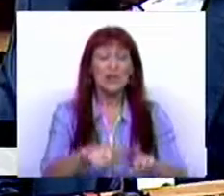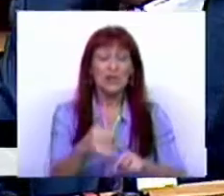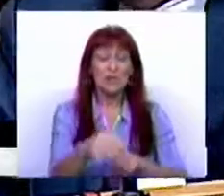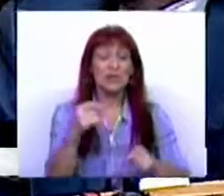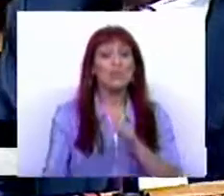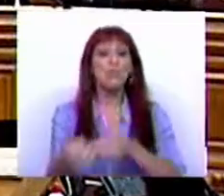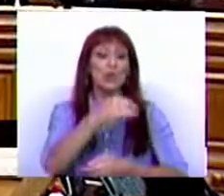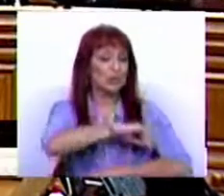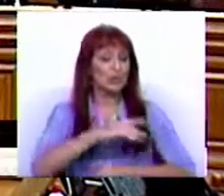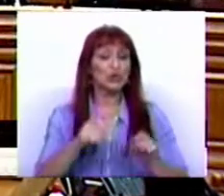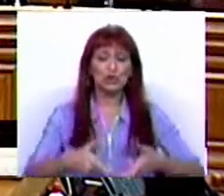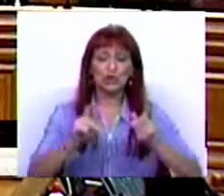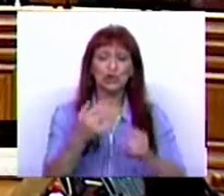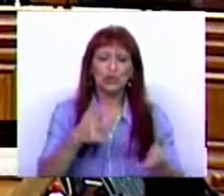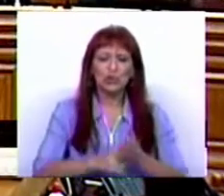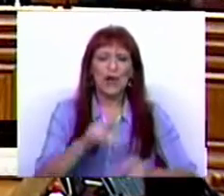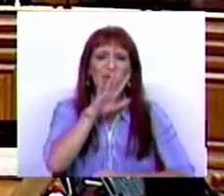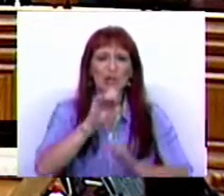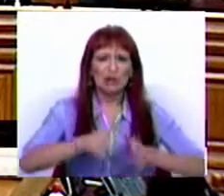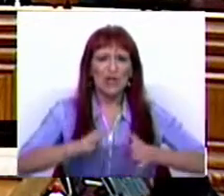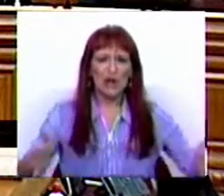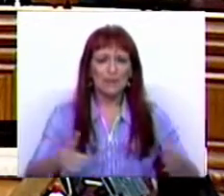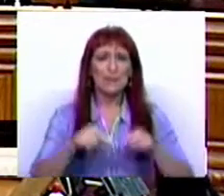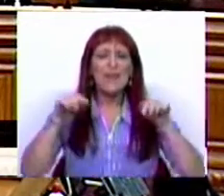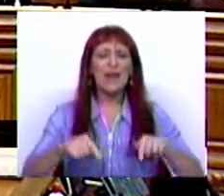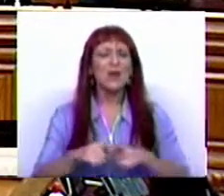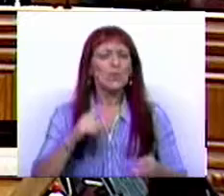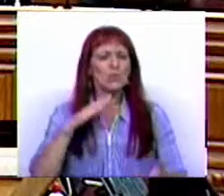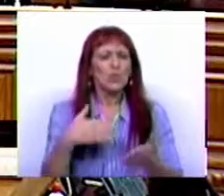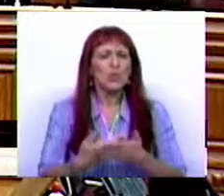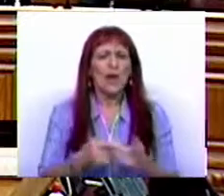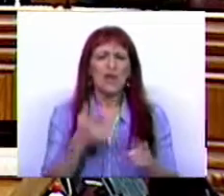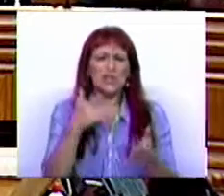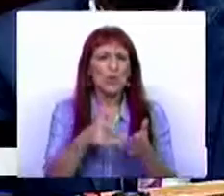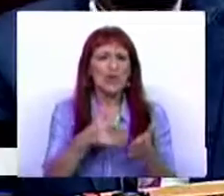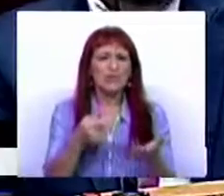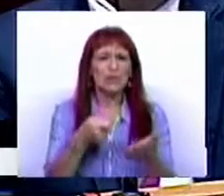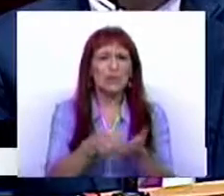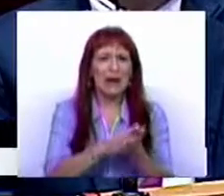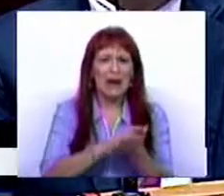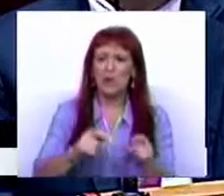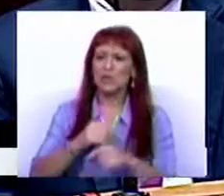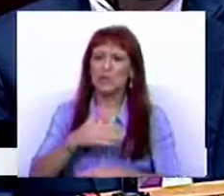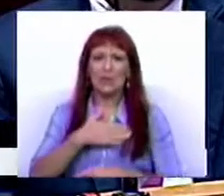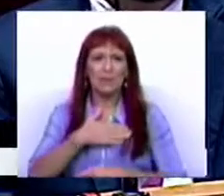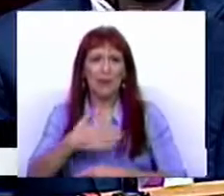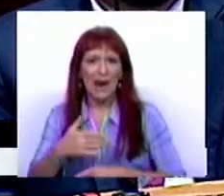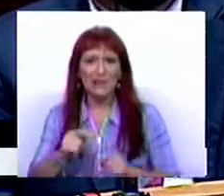recuperado o rendimento disponível real das famílias. E isso não reflete nem manuais gratuitos, nem passos